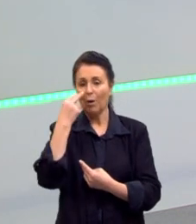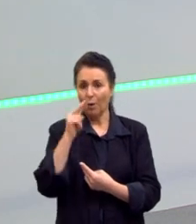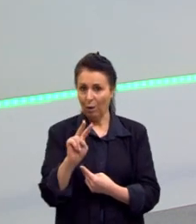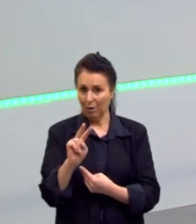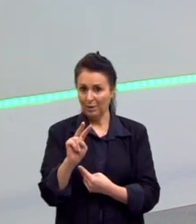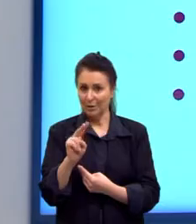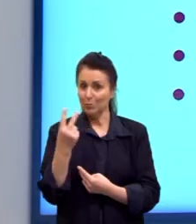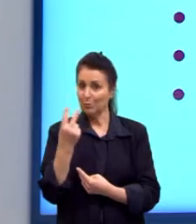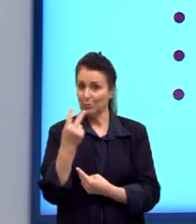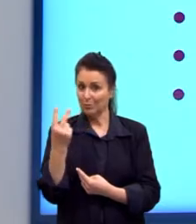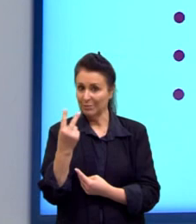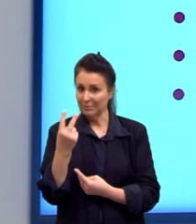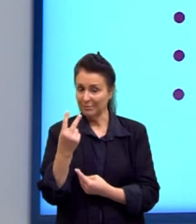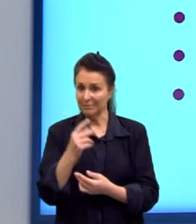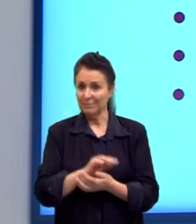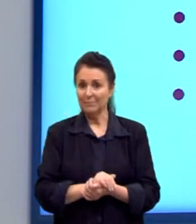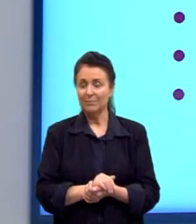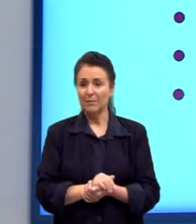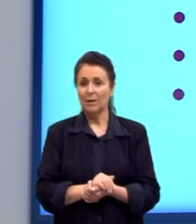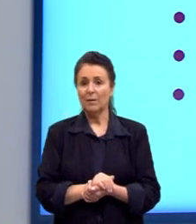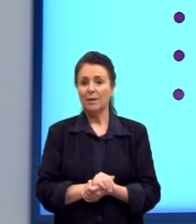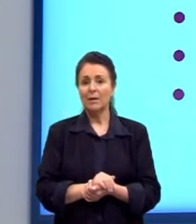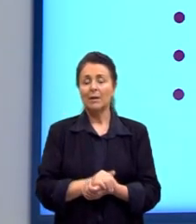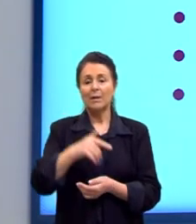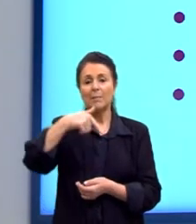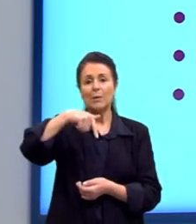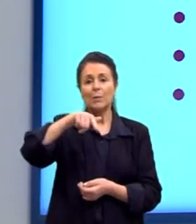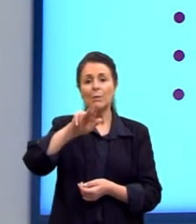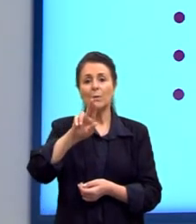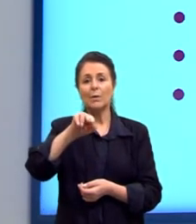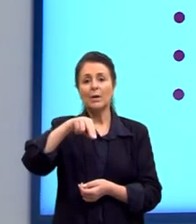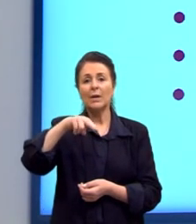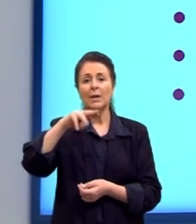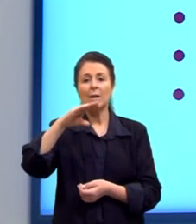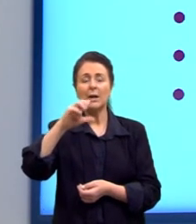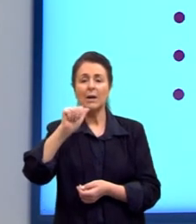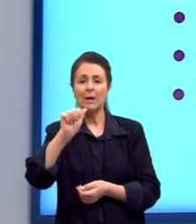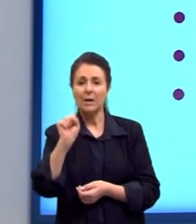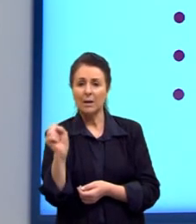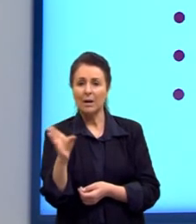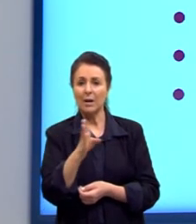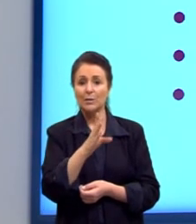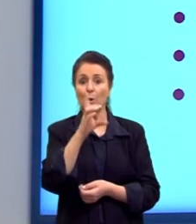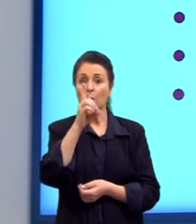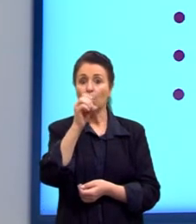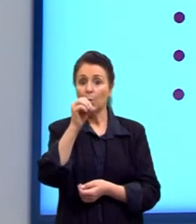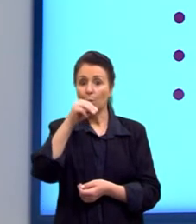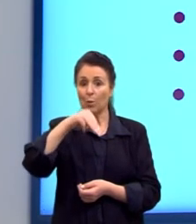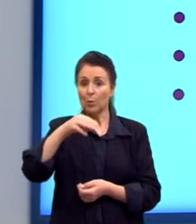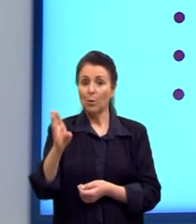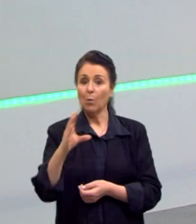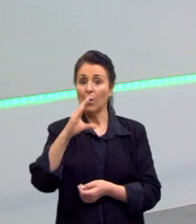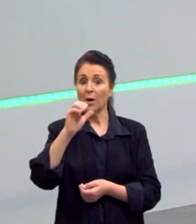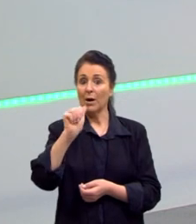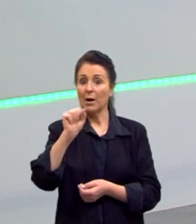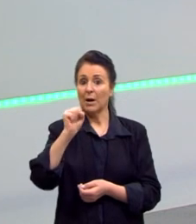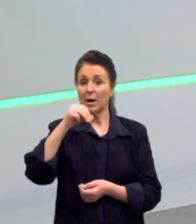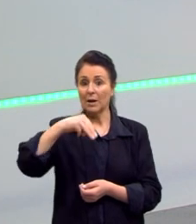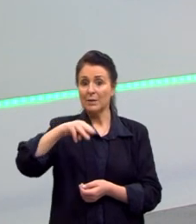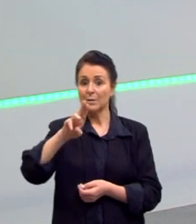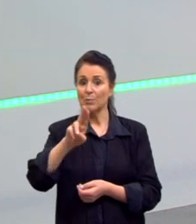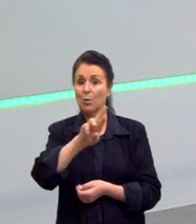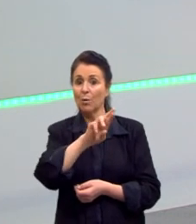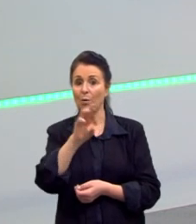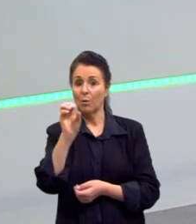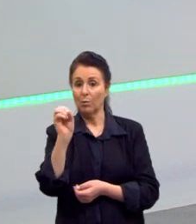não vão se arrepender. Kim Casborba. Dom Casmurro, que é uma das obras mais... Assim,